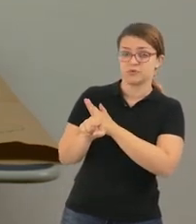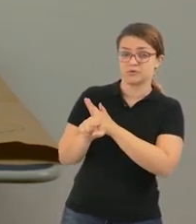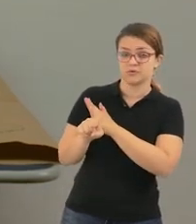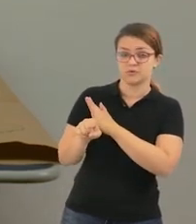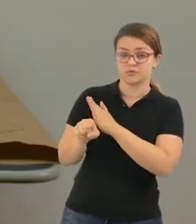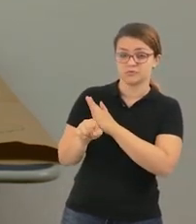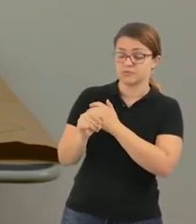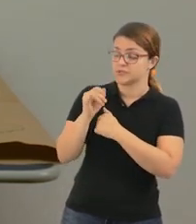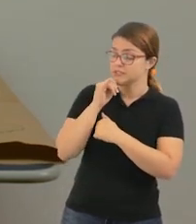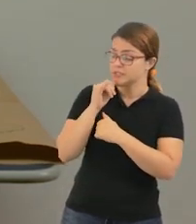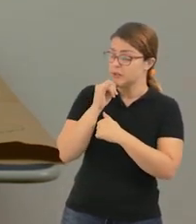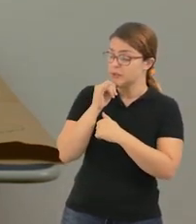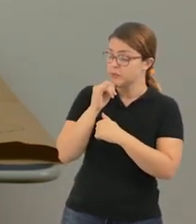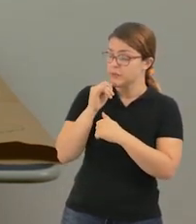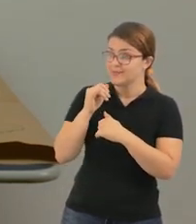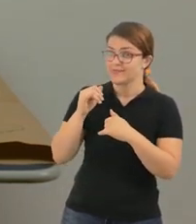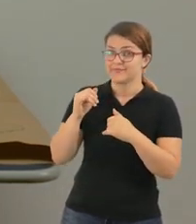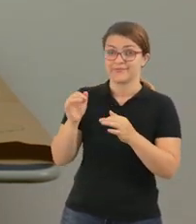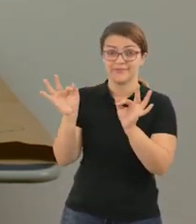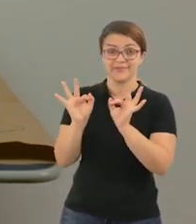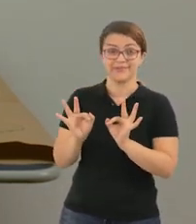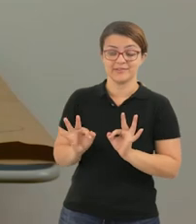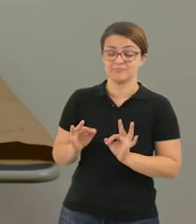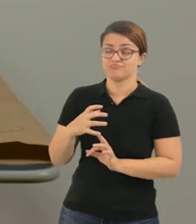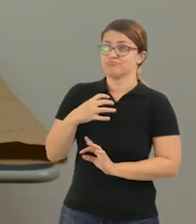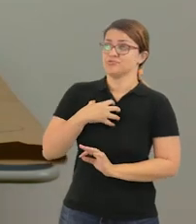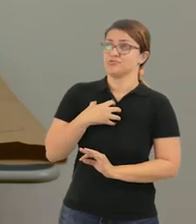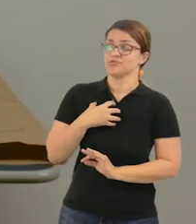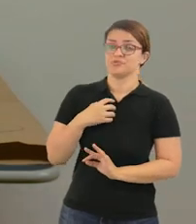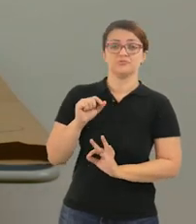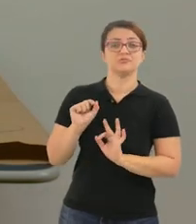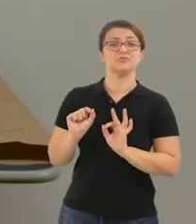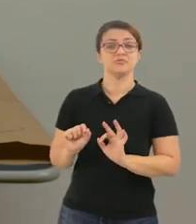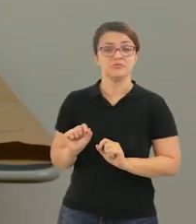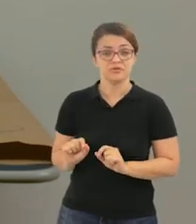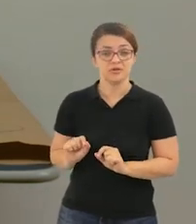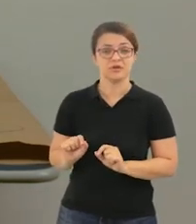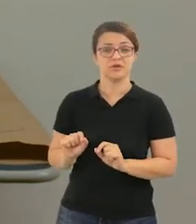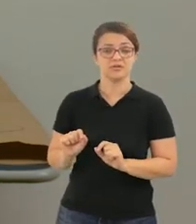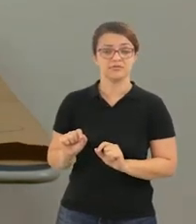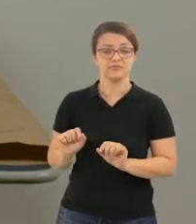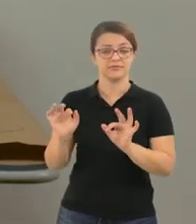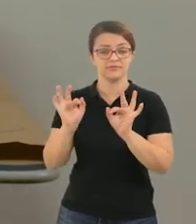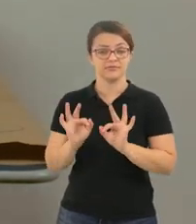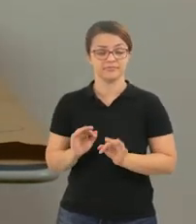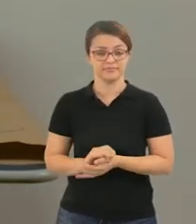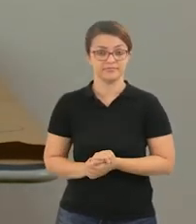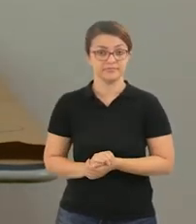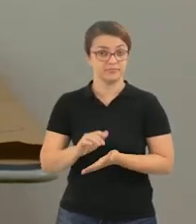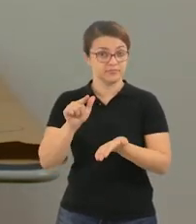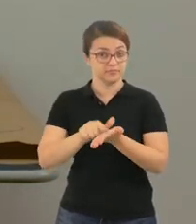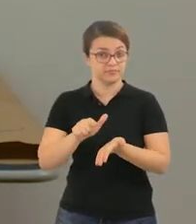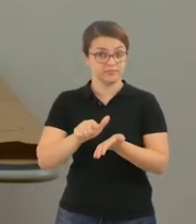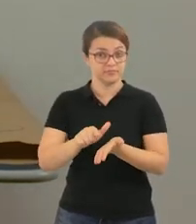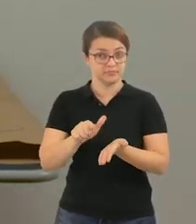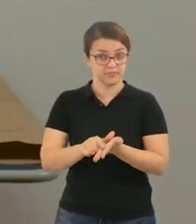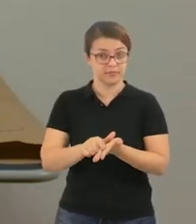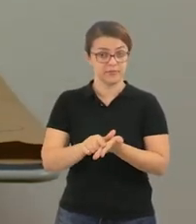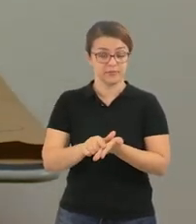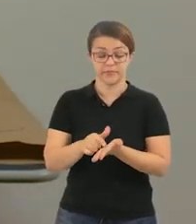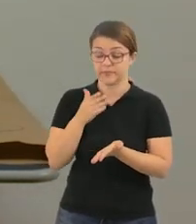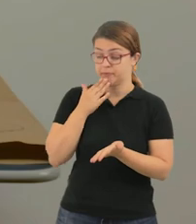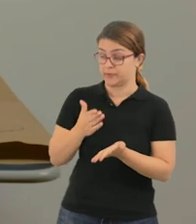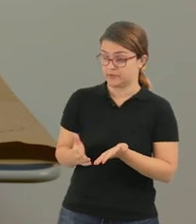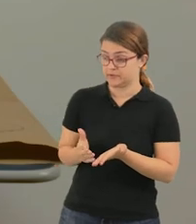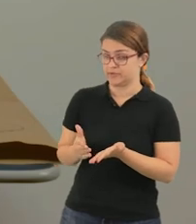momento que ela esteve feliz, qual que era o seu sentimento? O que ela sentia nesse momento? Em uma folha de sofite, peça